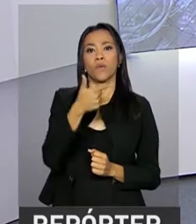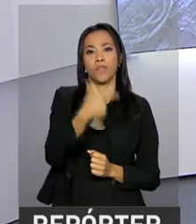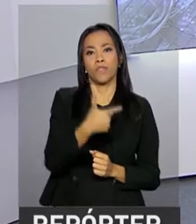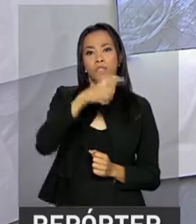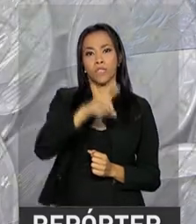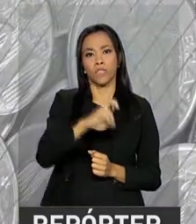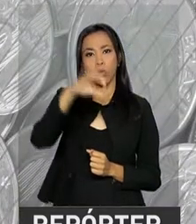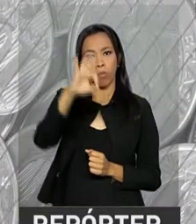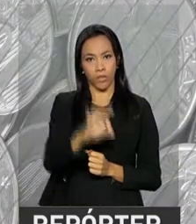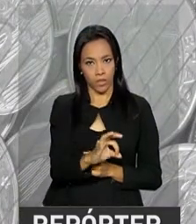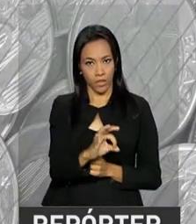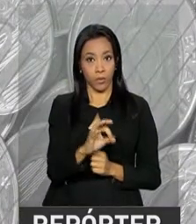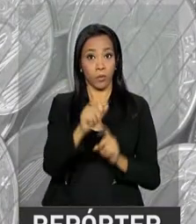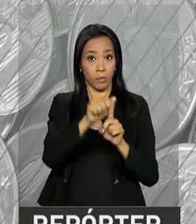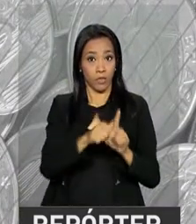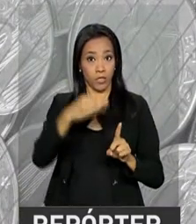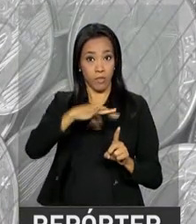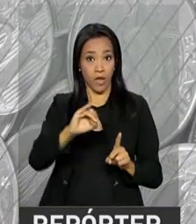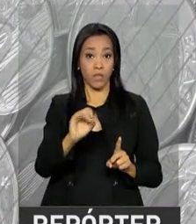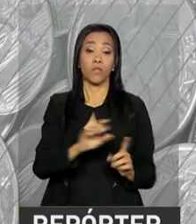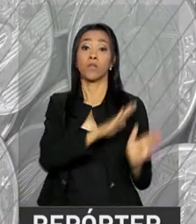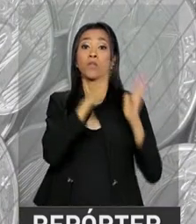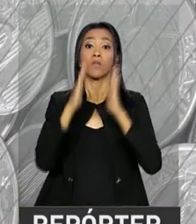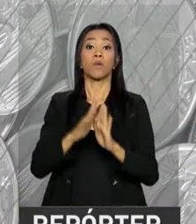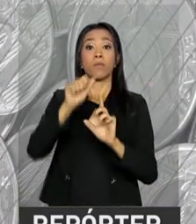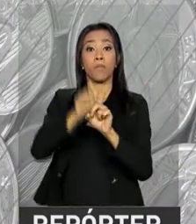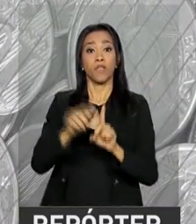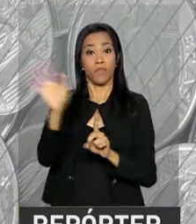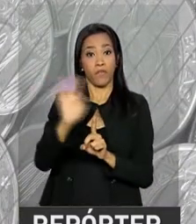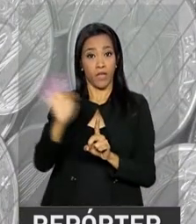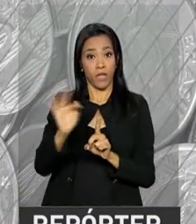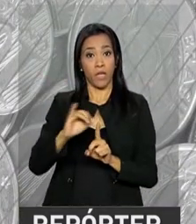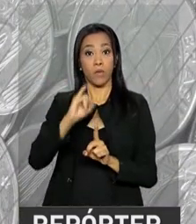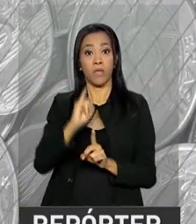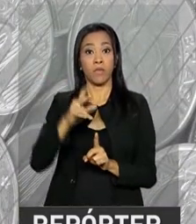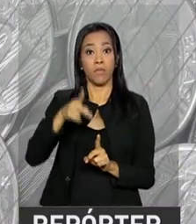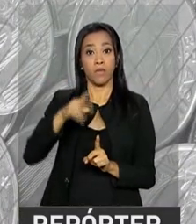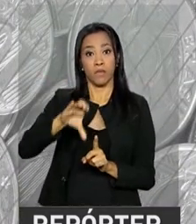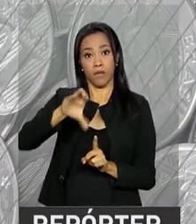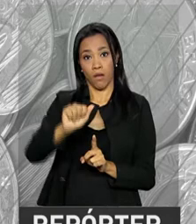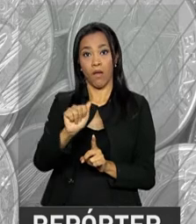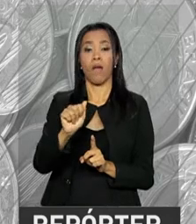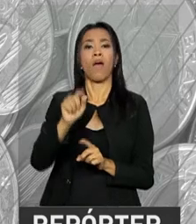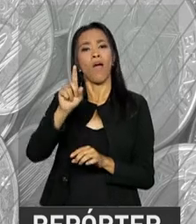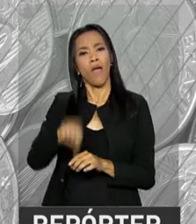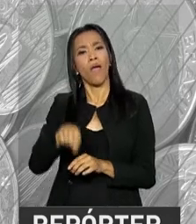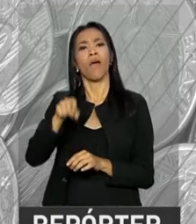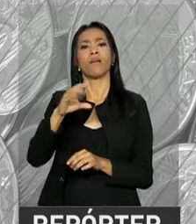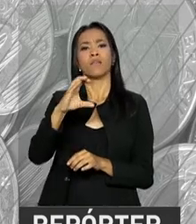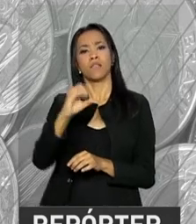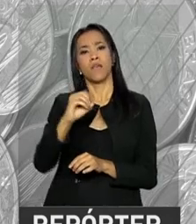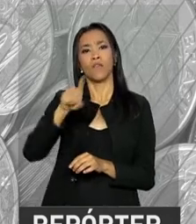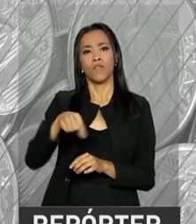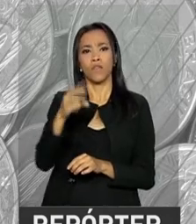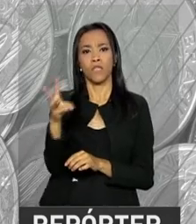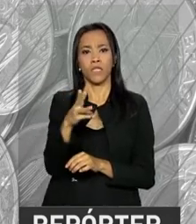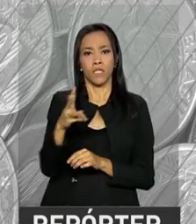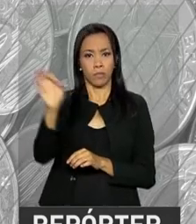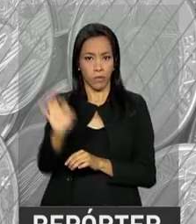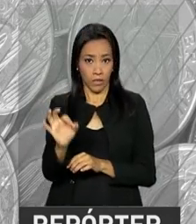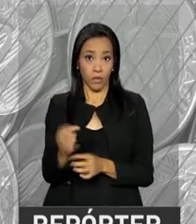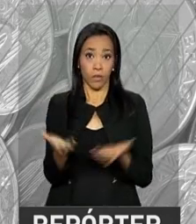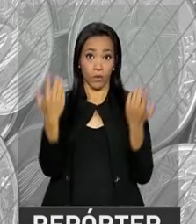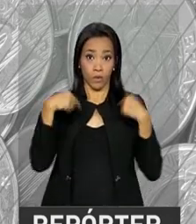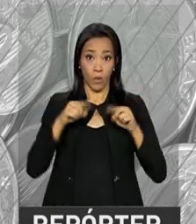% o índice de março. Em fevereiro, o IPCA tinha ficado em 0,33%. O resultado divulgado hoje pelo IBGE